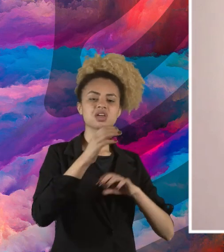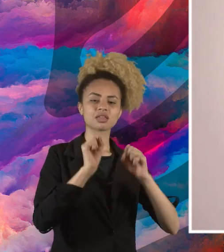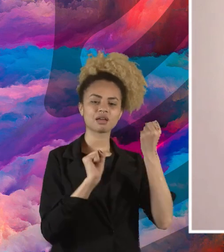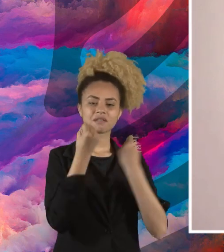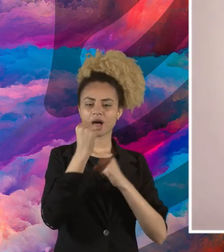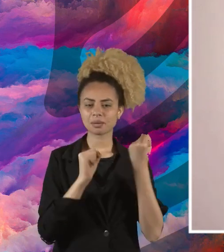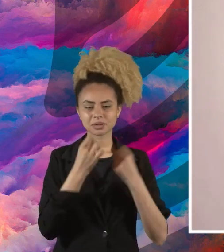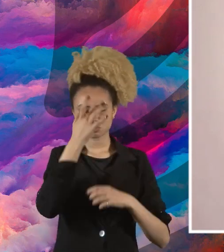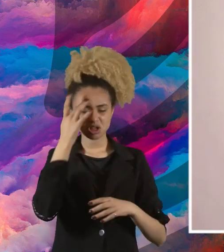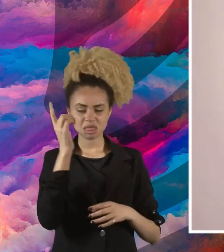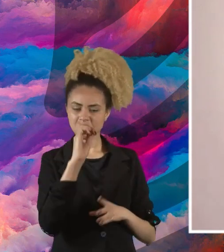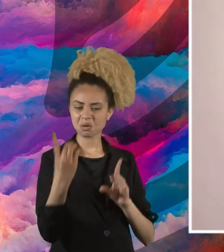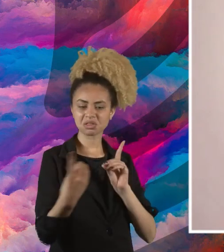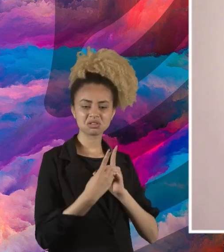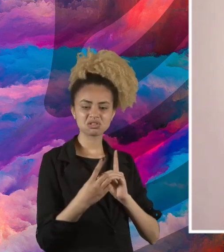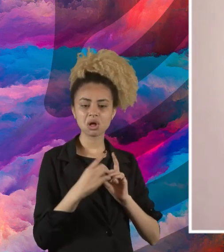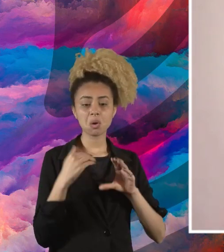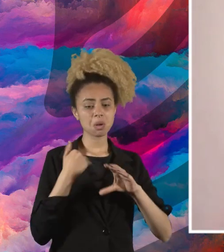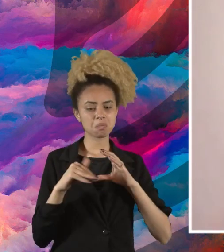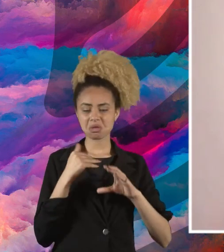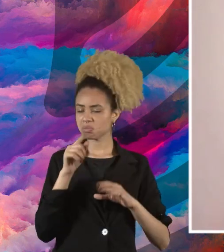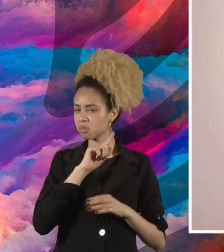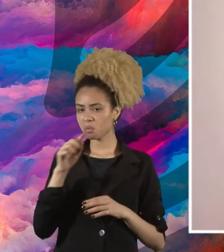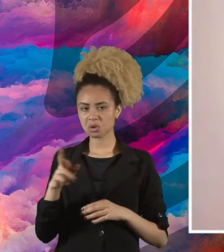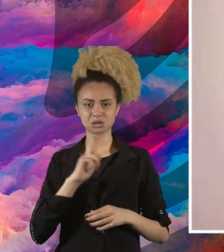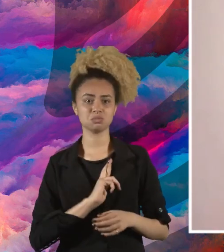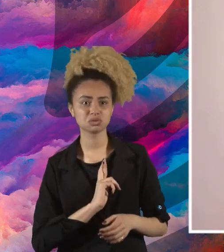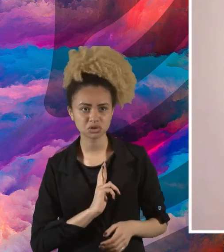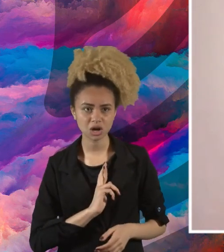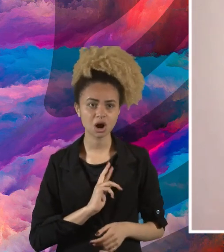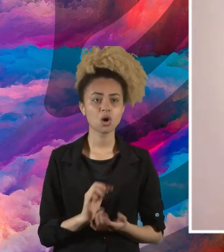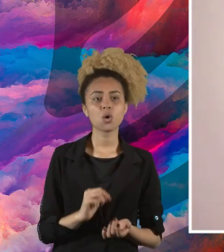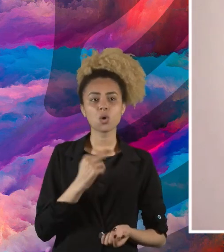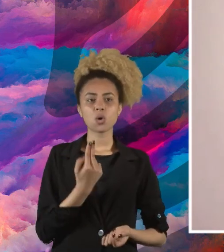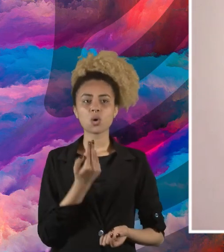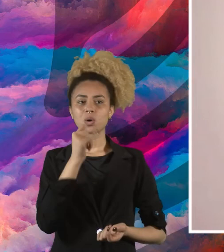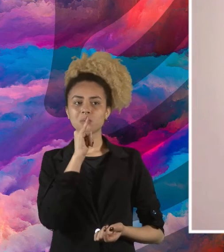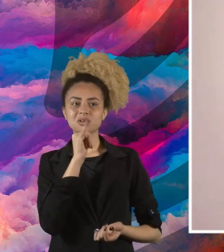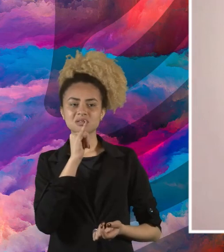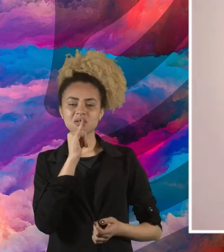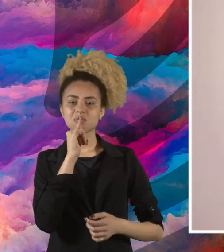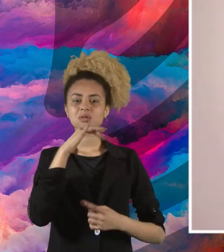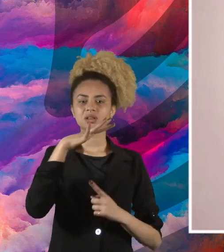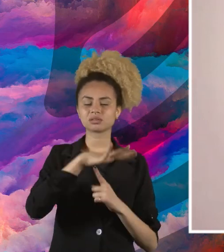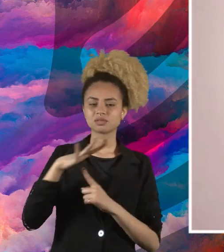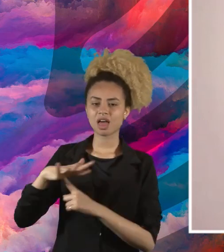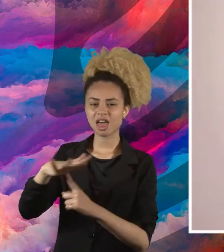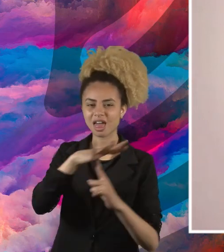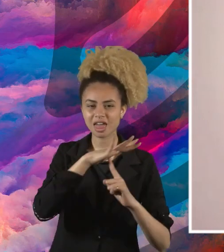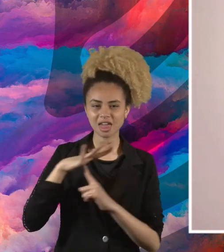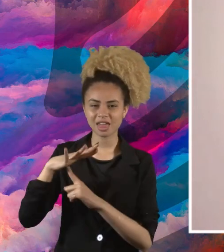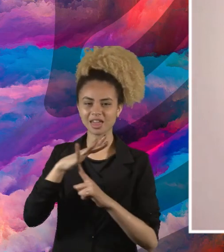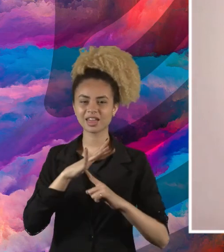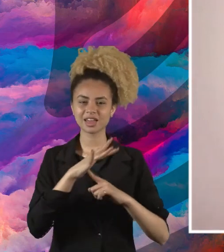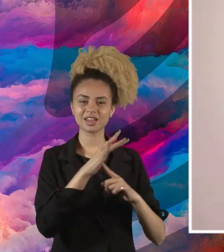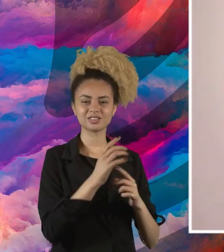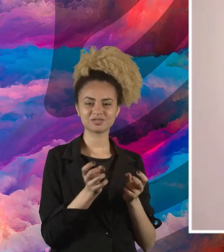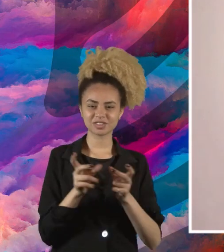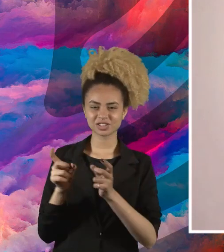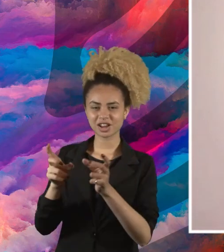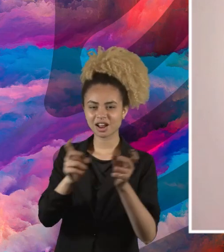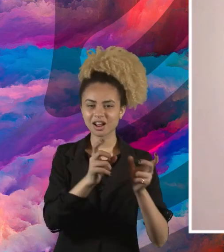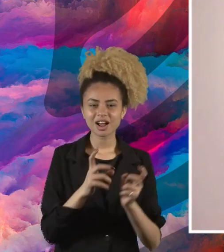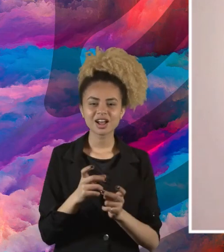atendida ou o e-mail não era respondido ou nas feiras de ativos que a gente